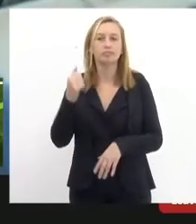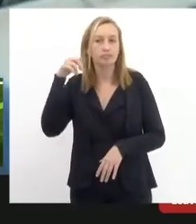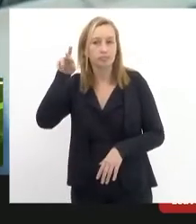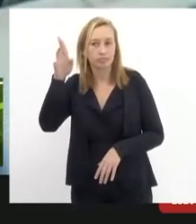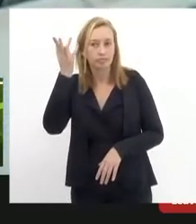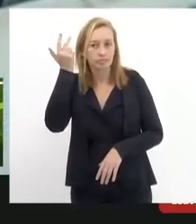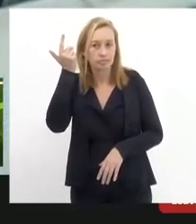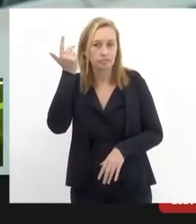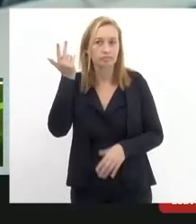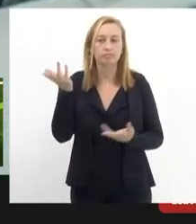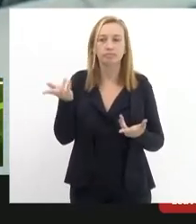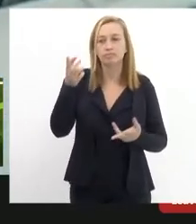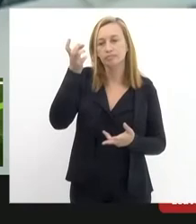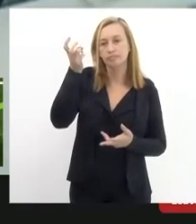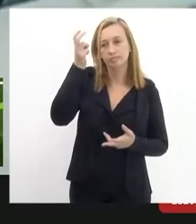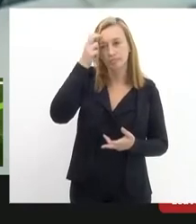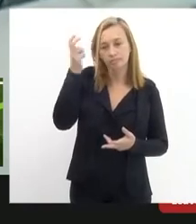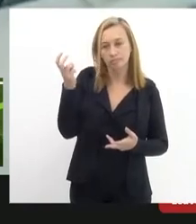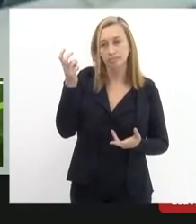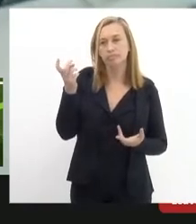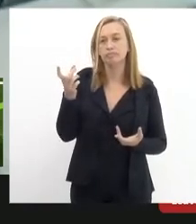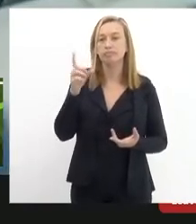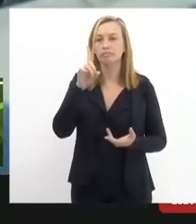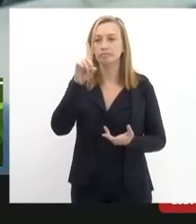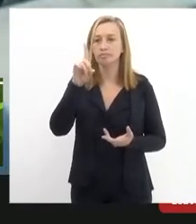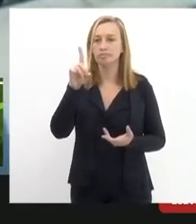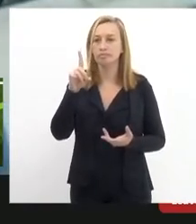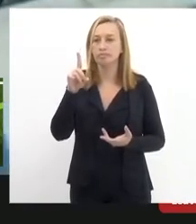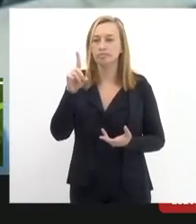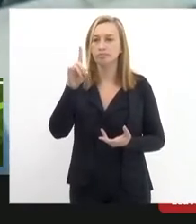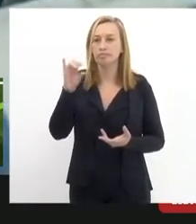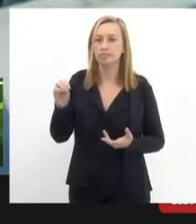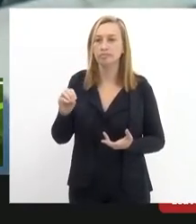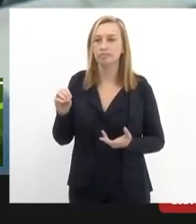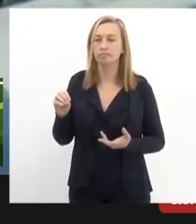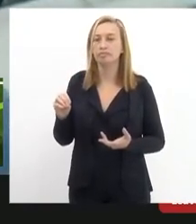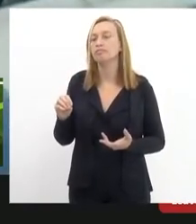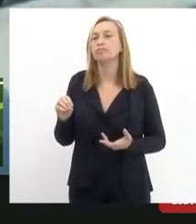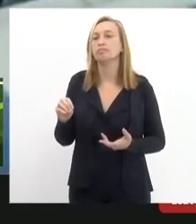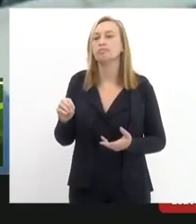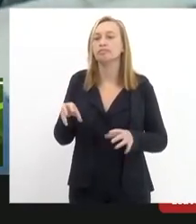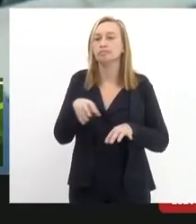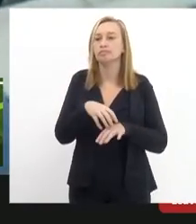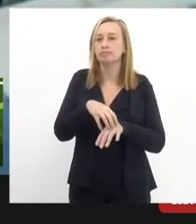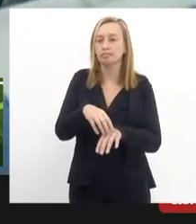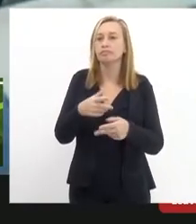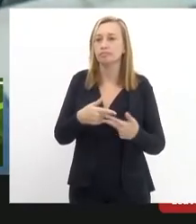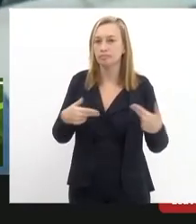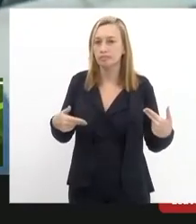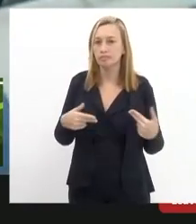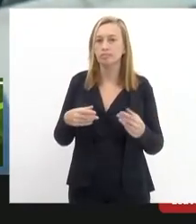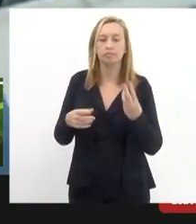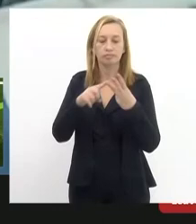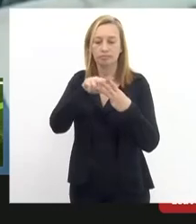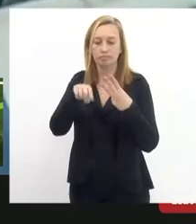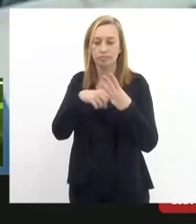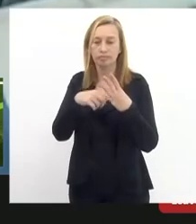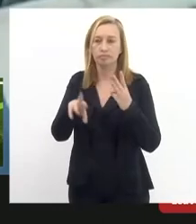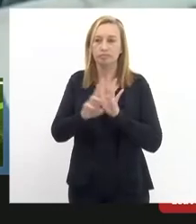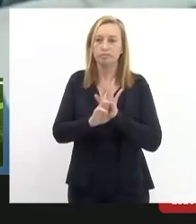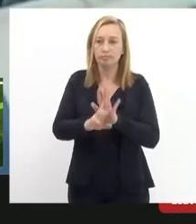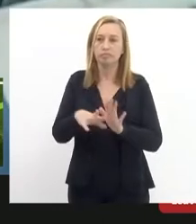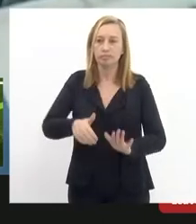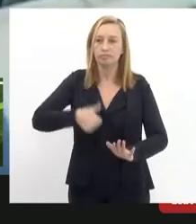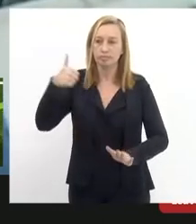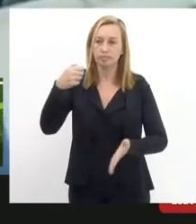pela cultura Dionísio Lígio pelo transporte é exatamente esses três eixos que representam melhor a luta